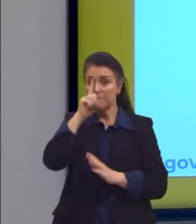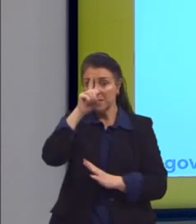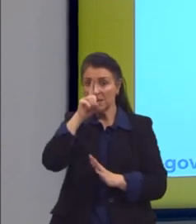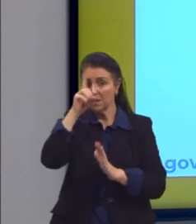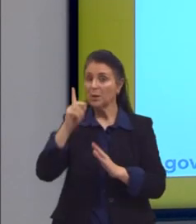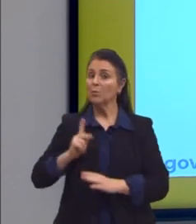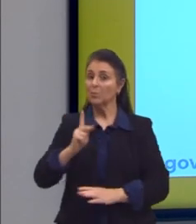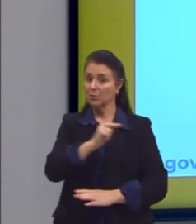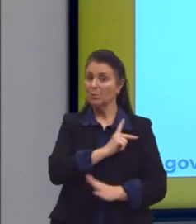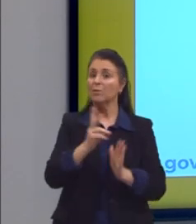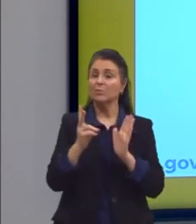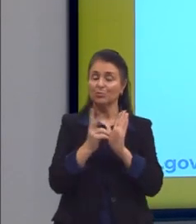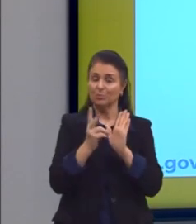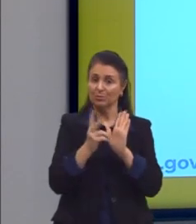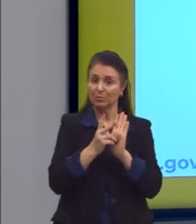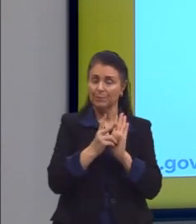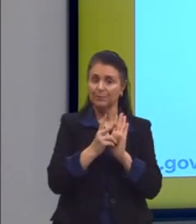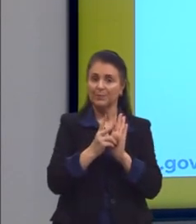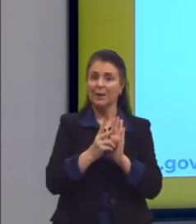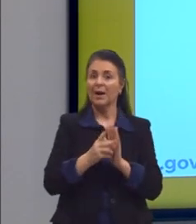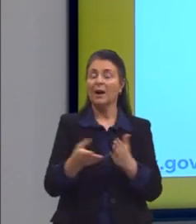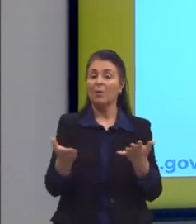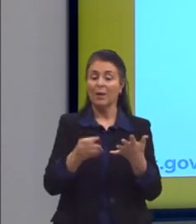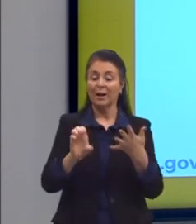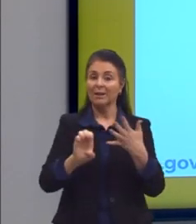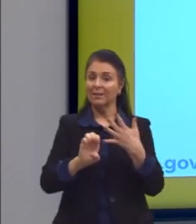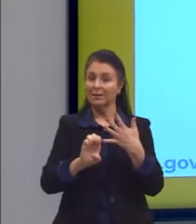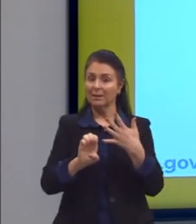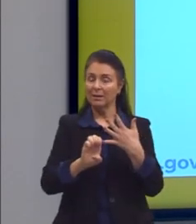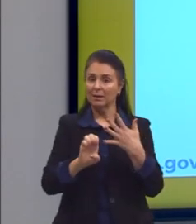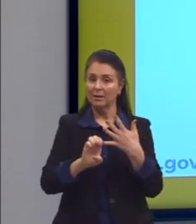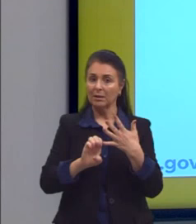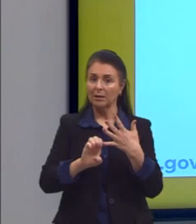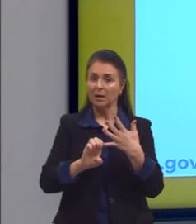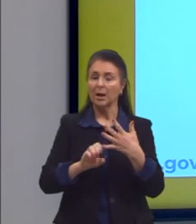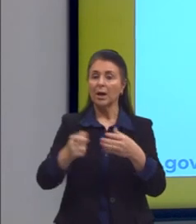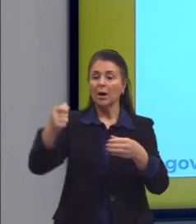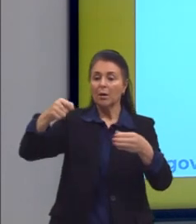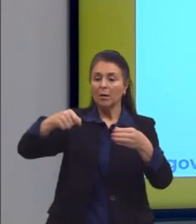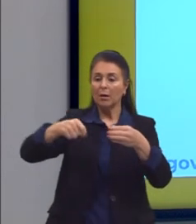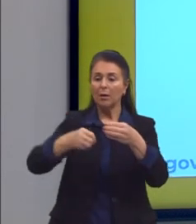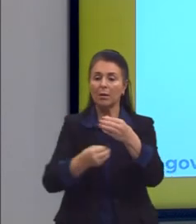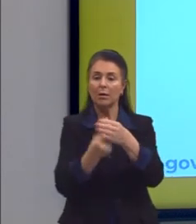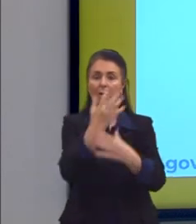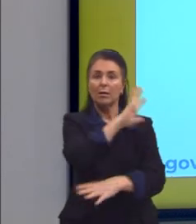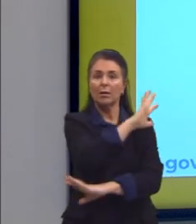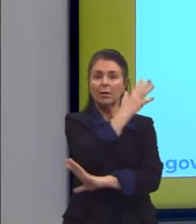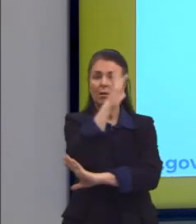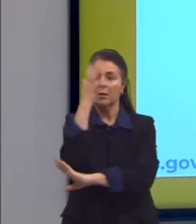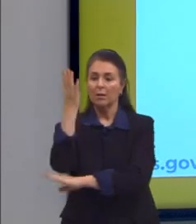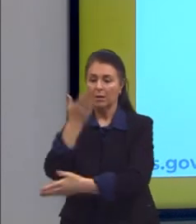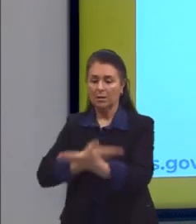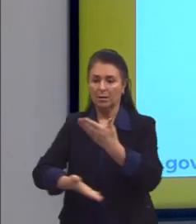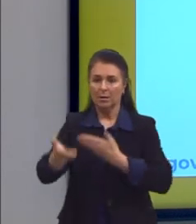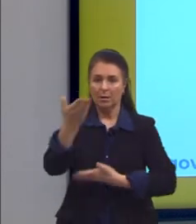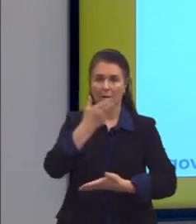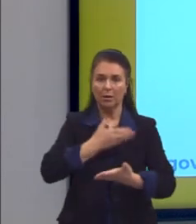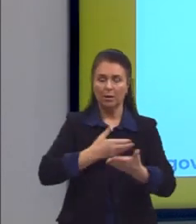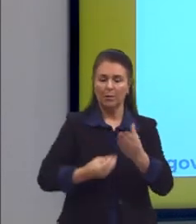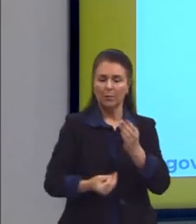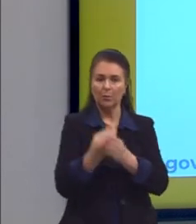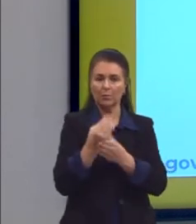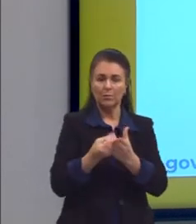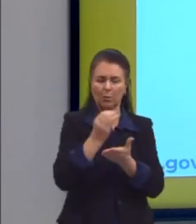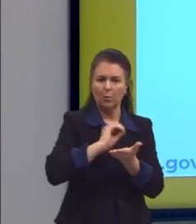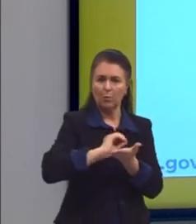não é essa a alternativa. A alternativa E. Reflorestamento comercial para a produção orgânica. Ele também não está